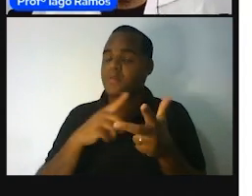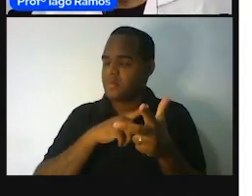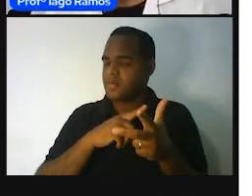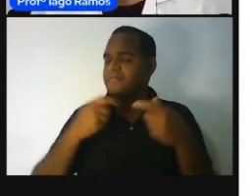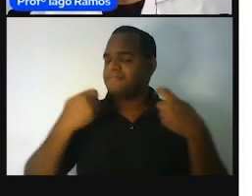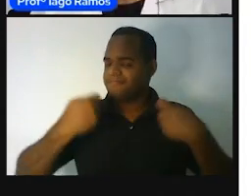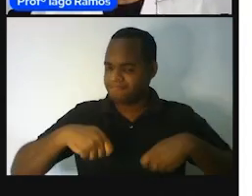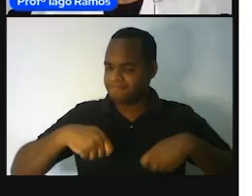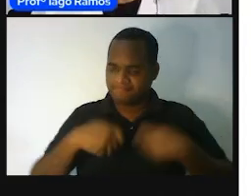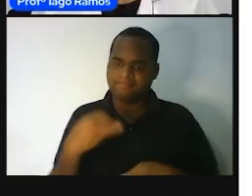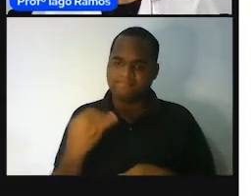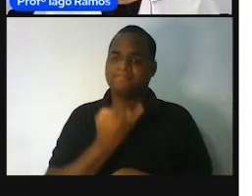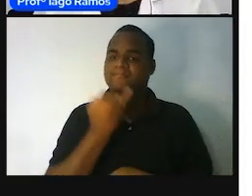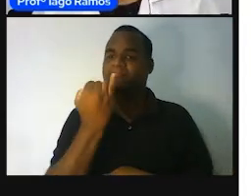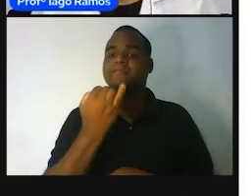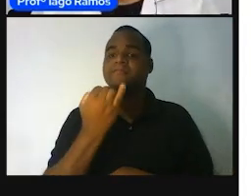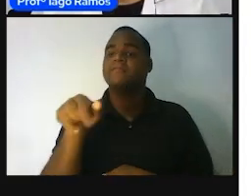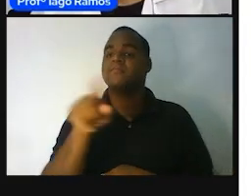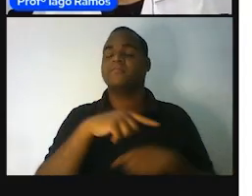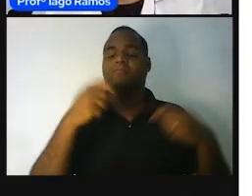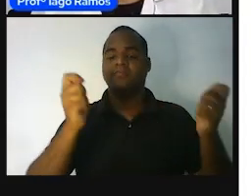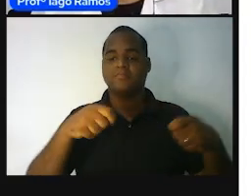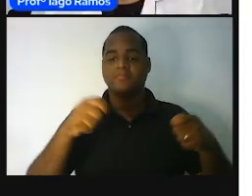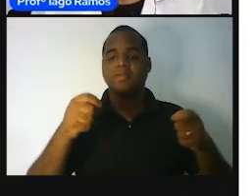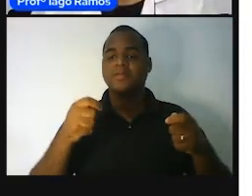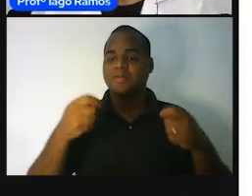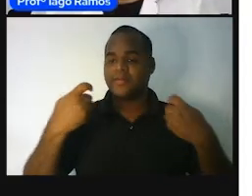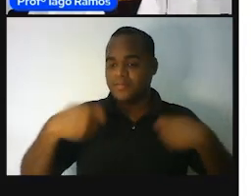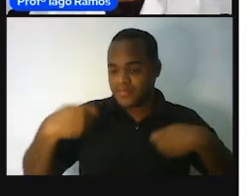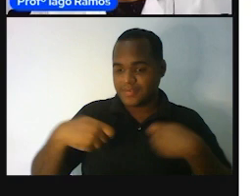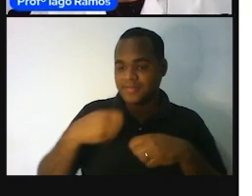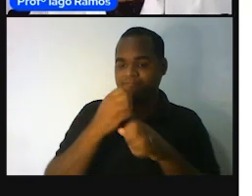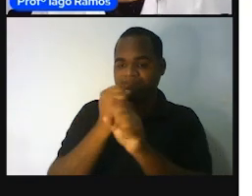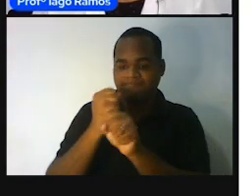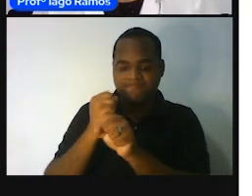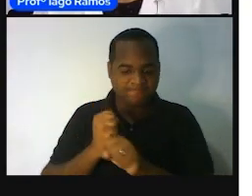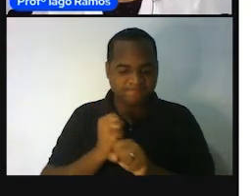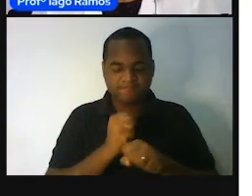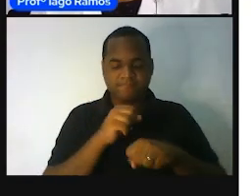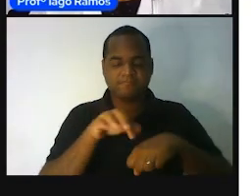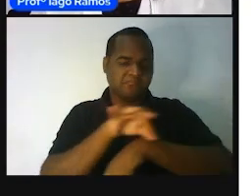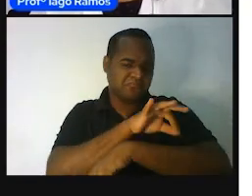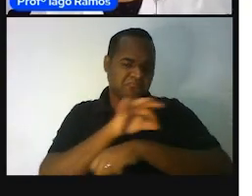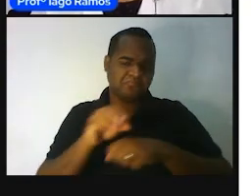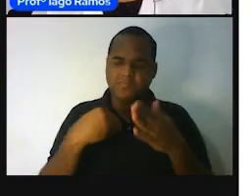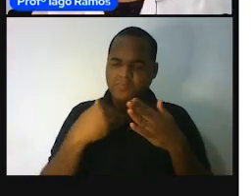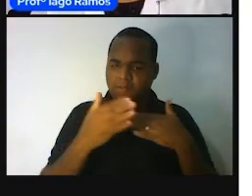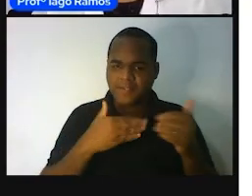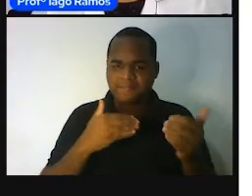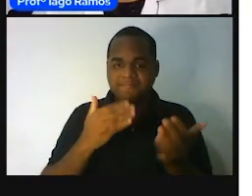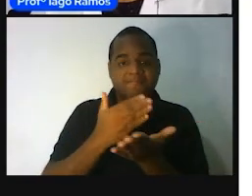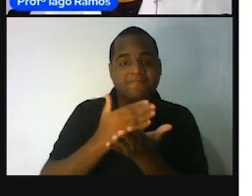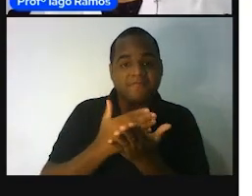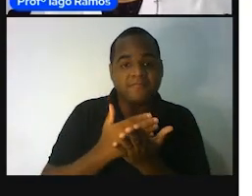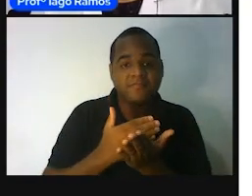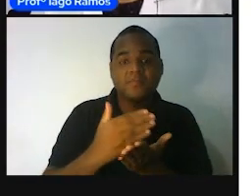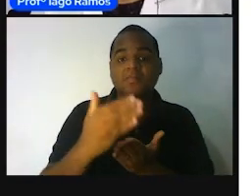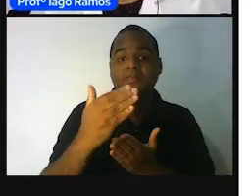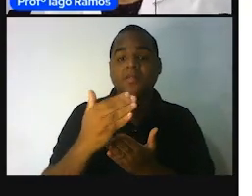necessidade. Foi preciso medir alguma coisa. A partir daí, que se começou